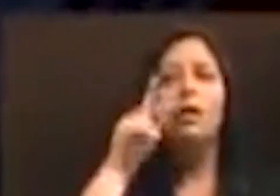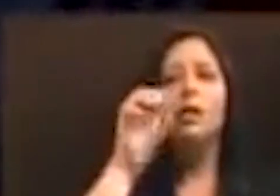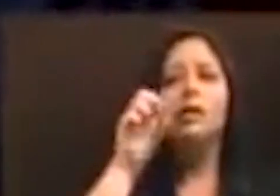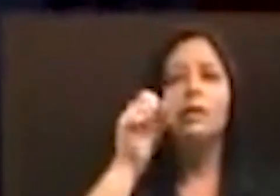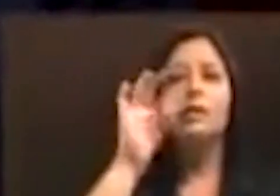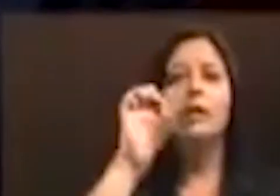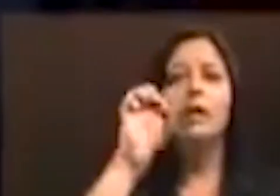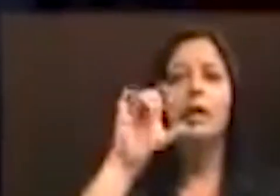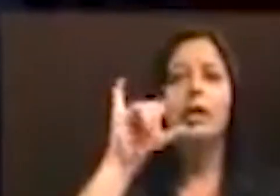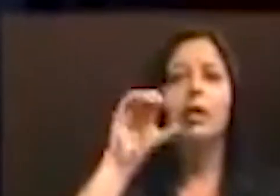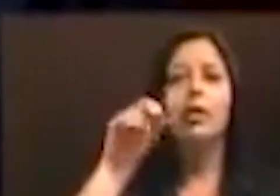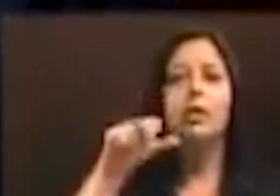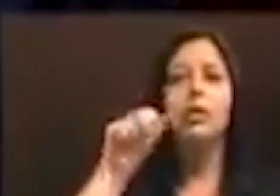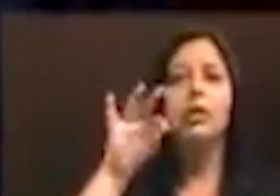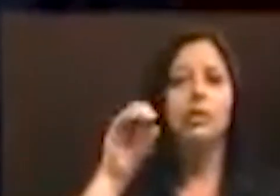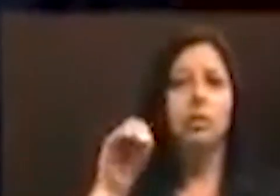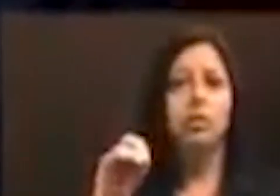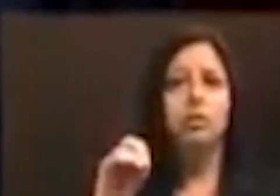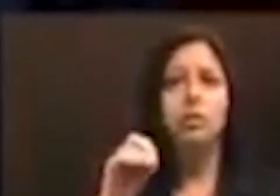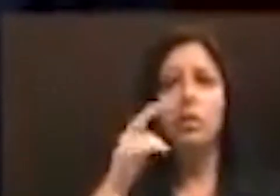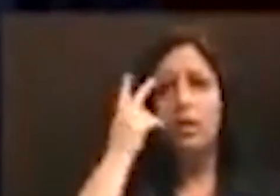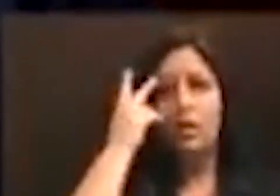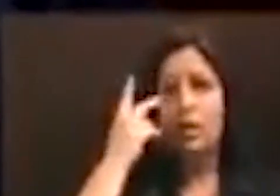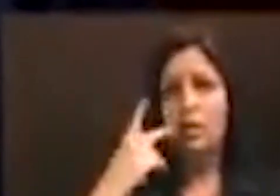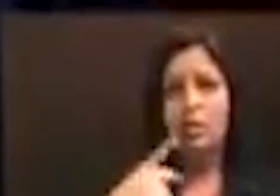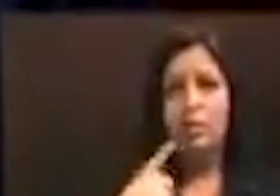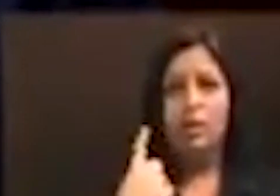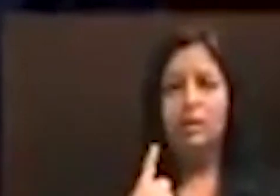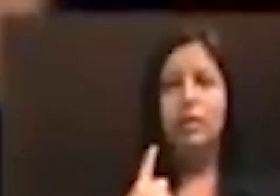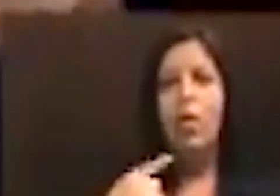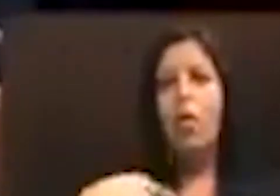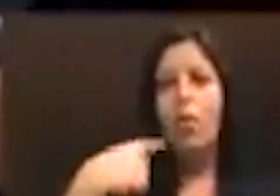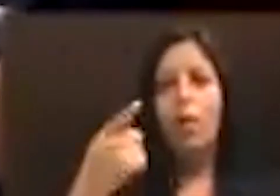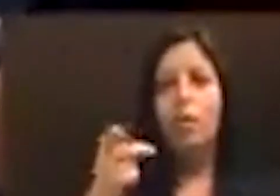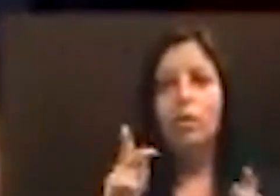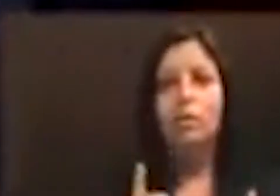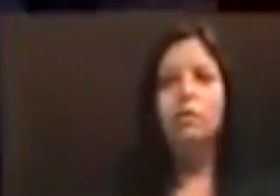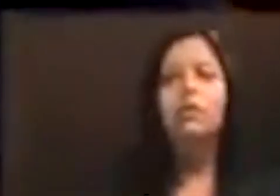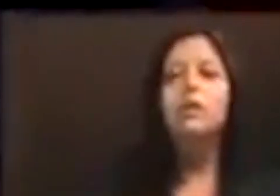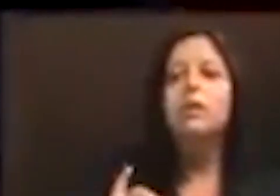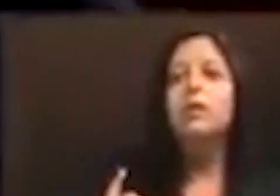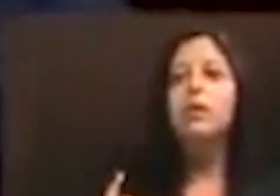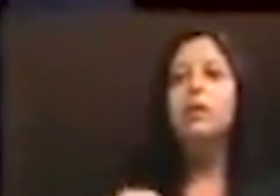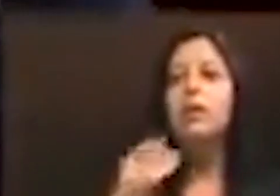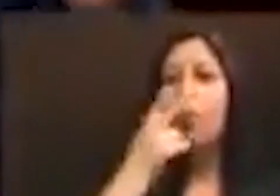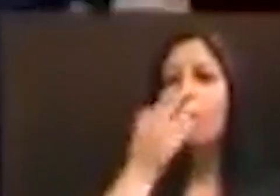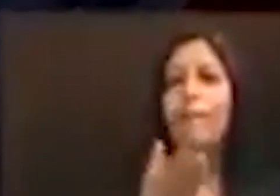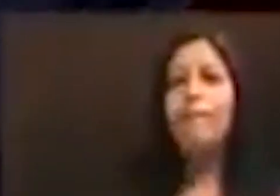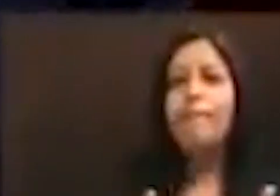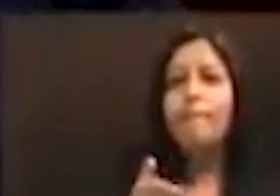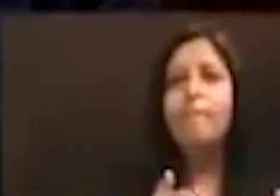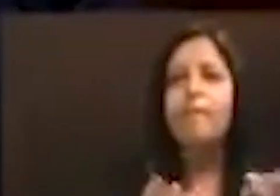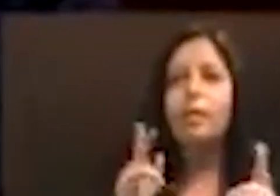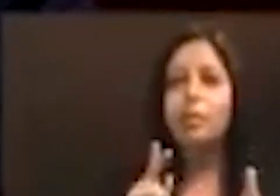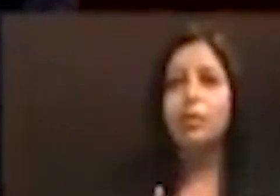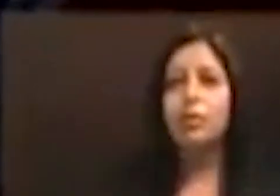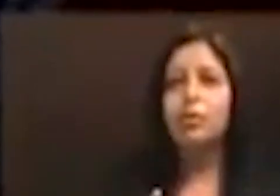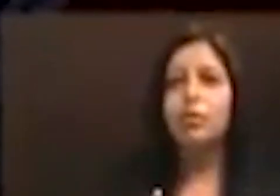significa obter para si ou para outrem vantagem induzindo alguém em erro,